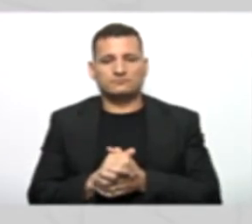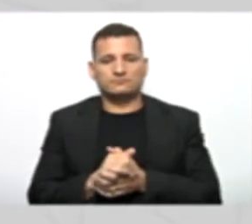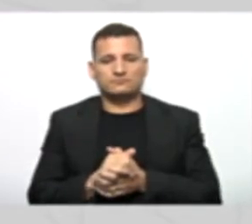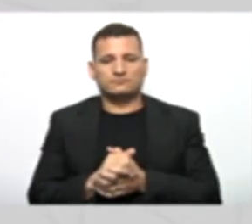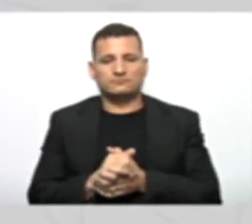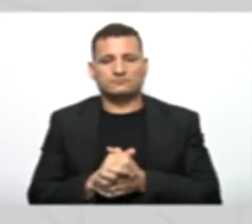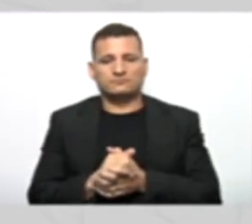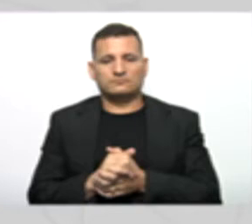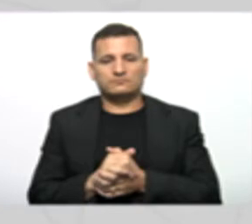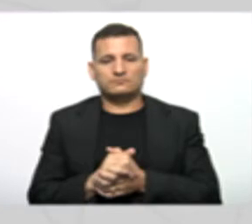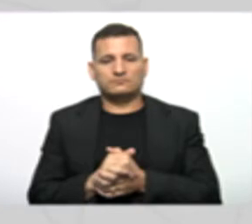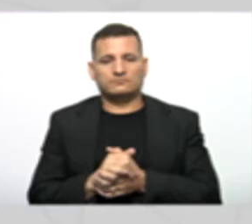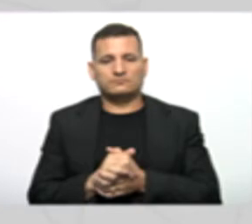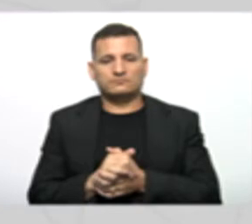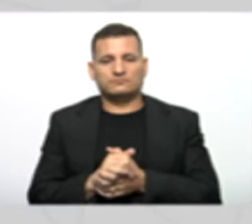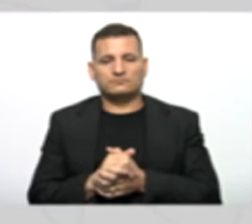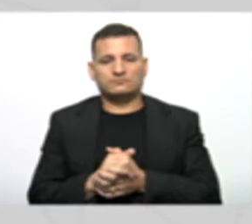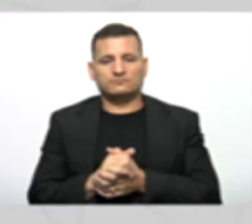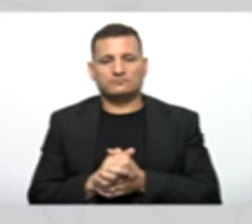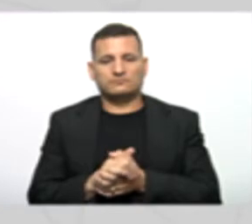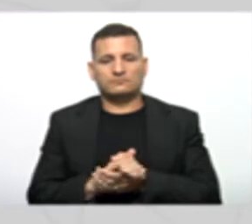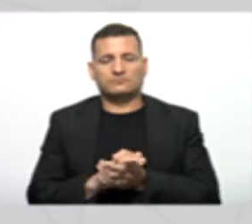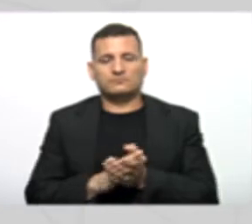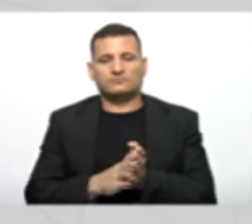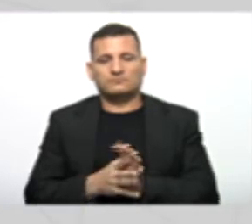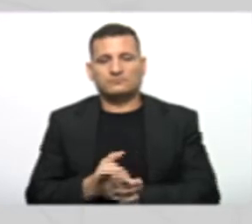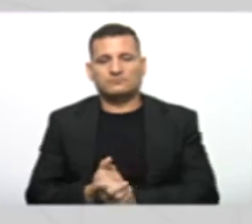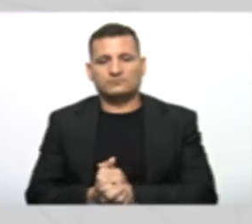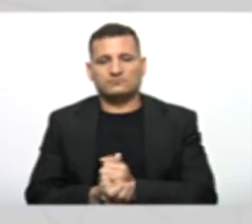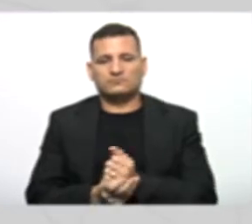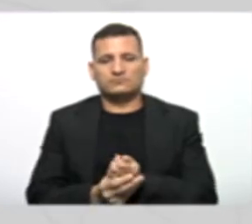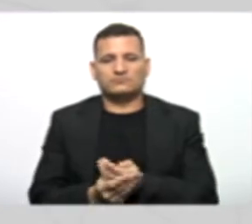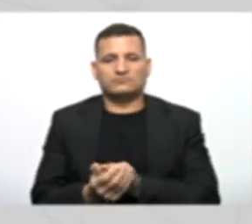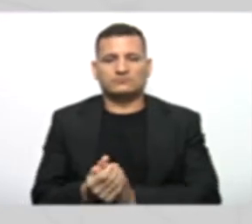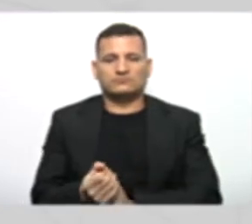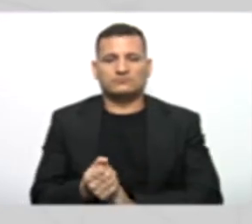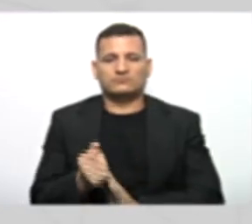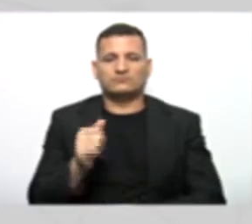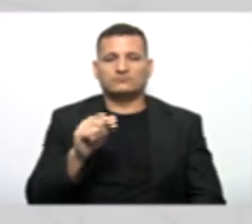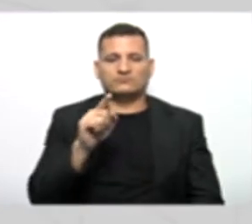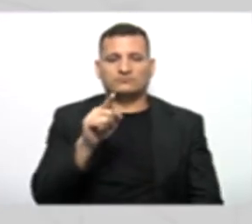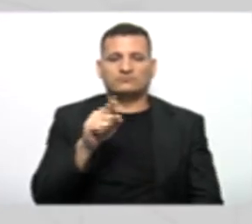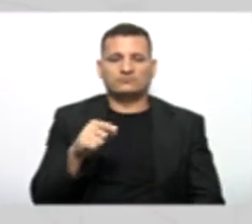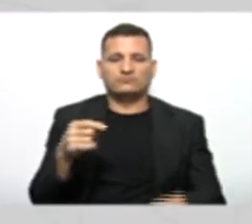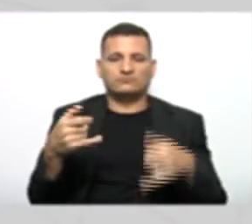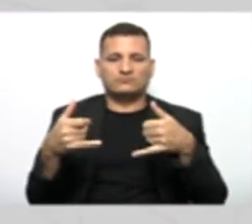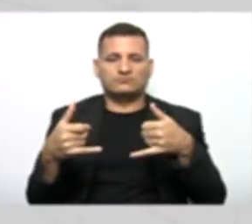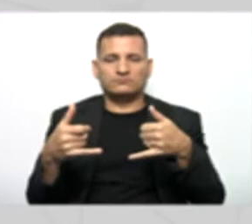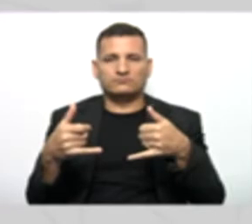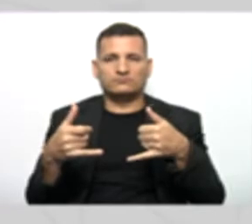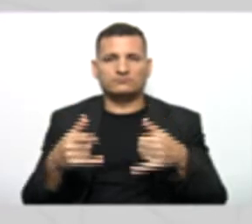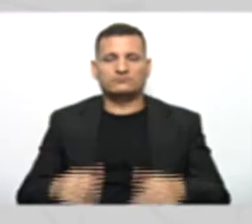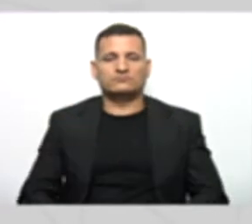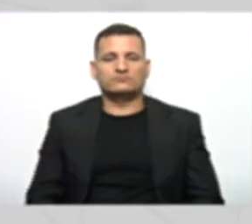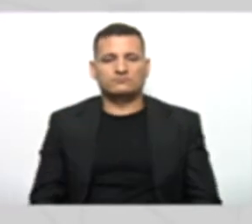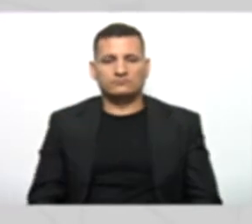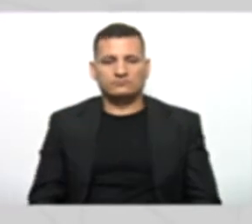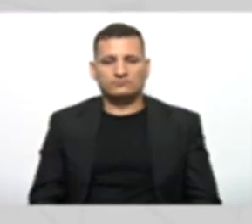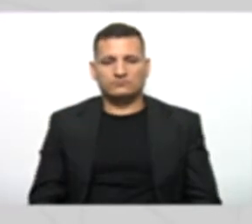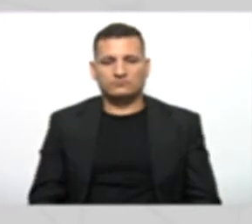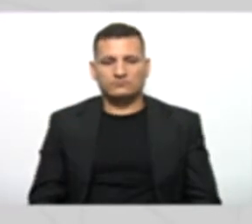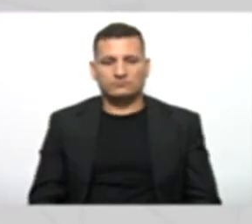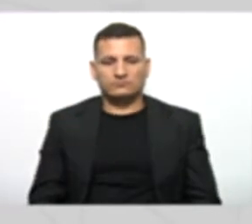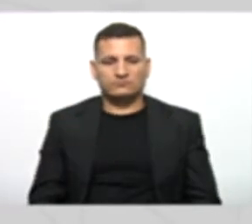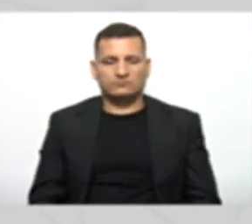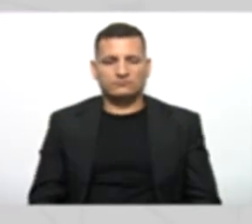De nascimento Ok? Dois pontos Jogo de chaves Feito isso,